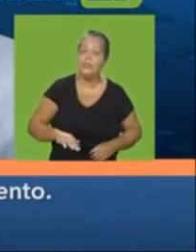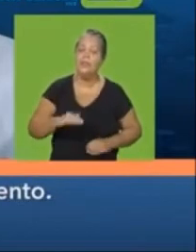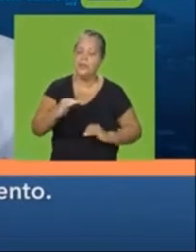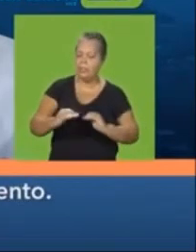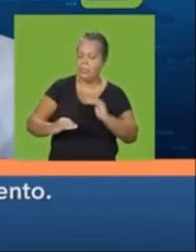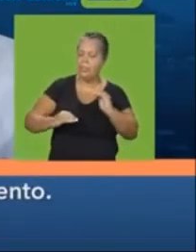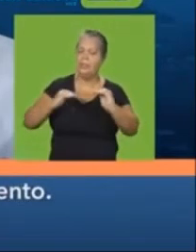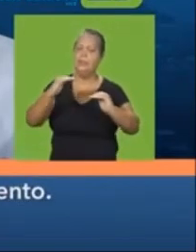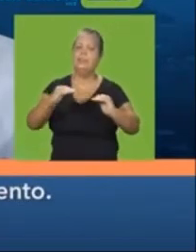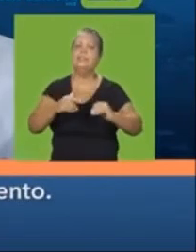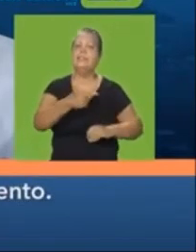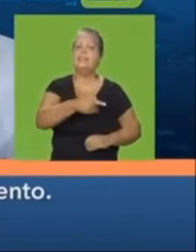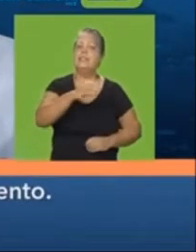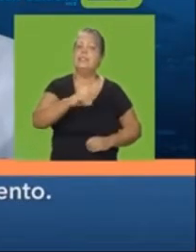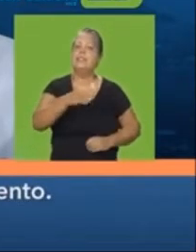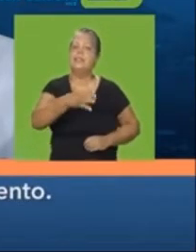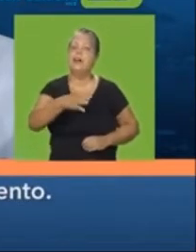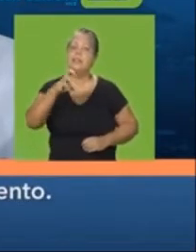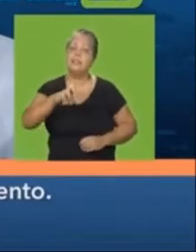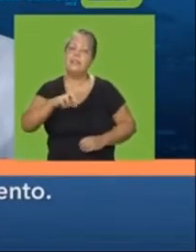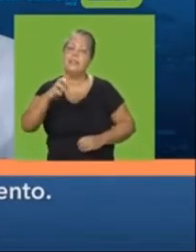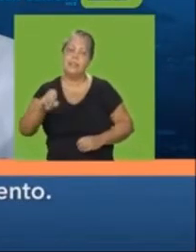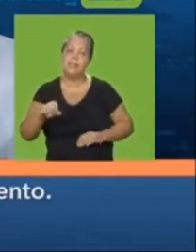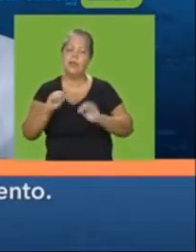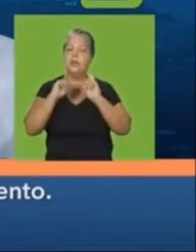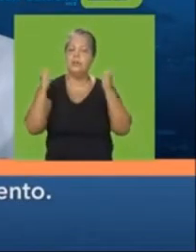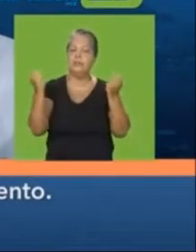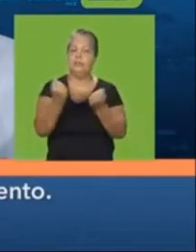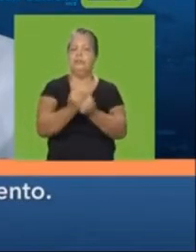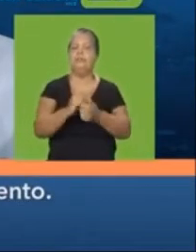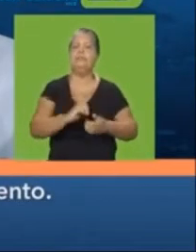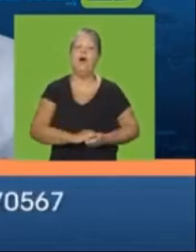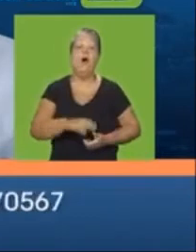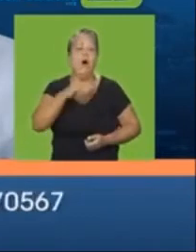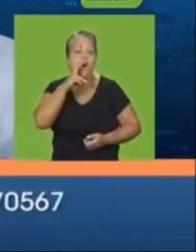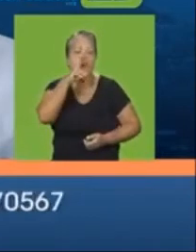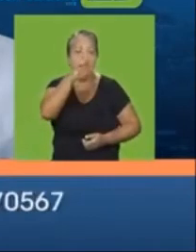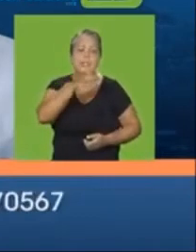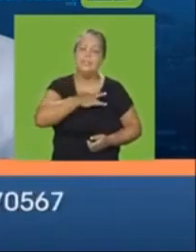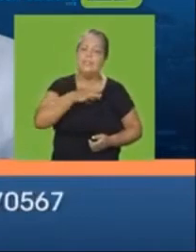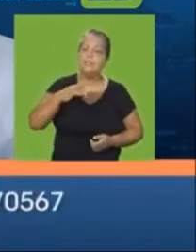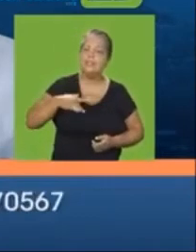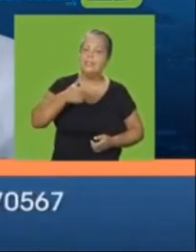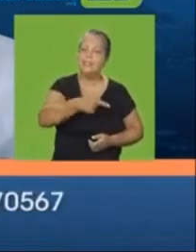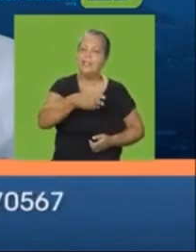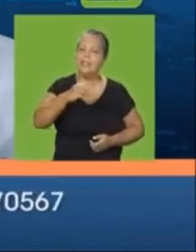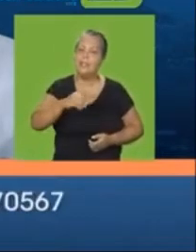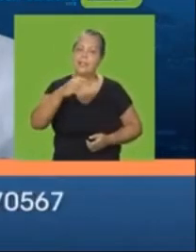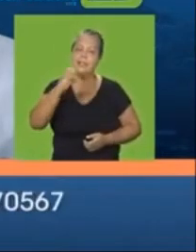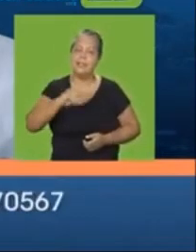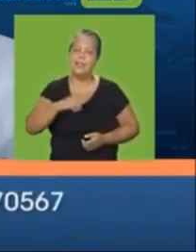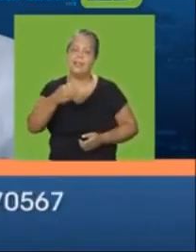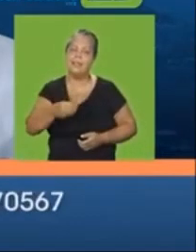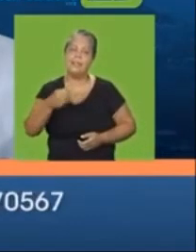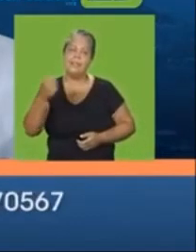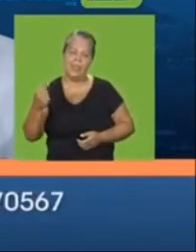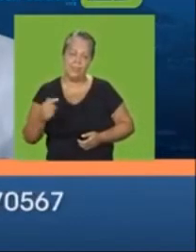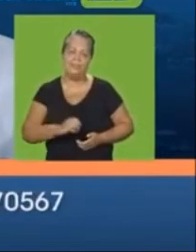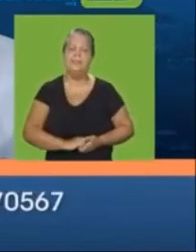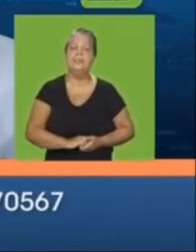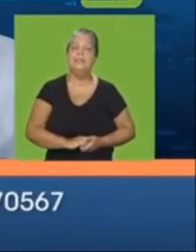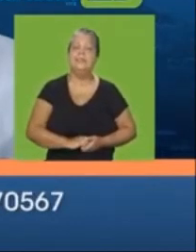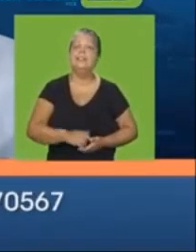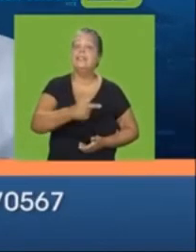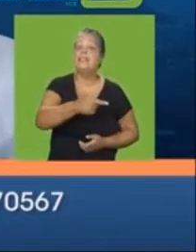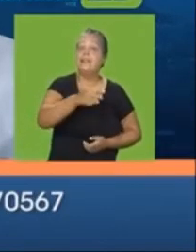a base para o crescimento. Bia aqui no 7345, unidos pela educação. Força na Saúde, 7567.